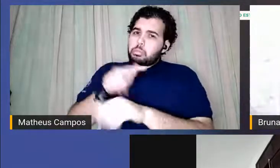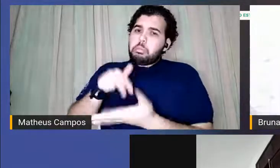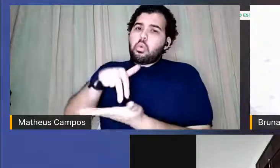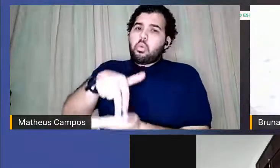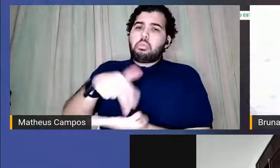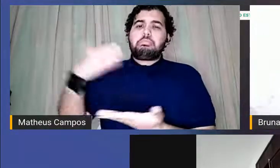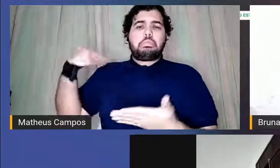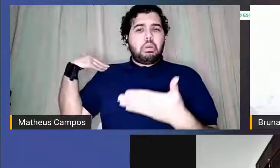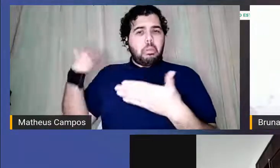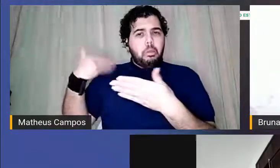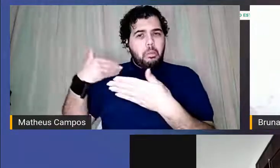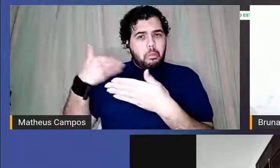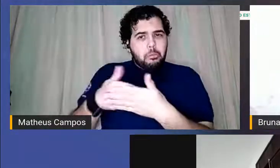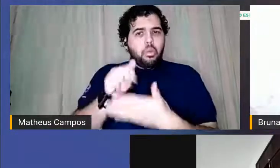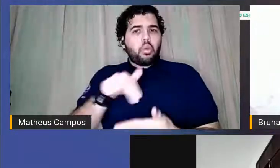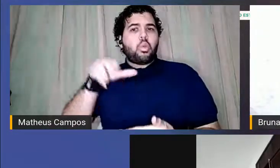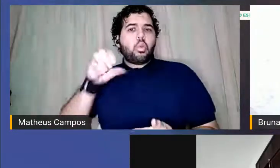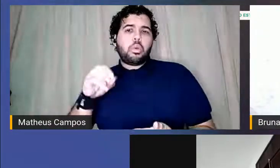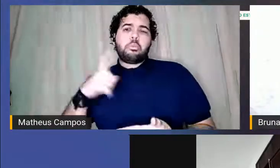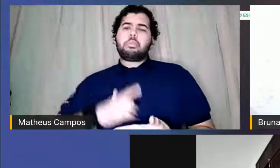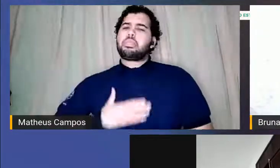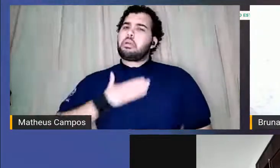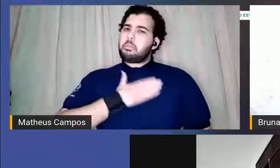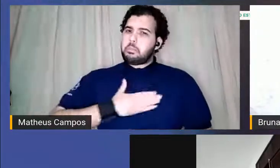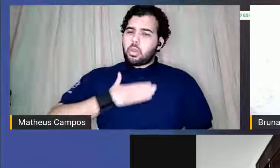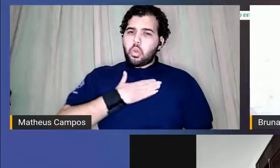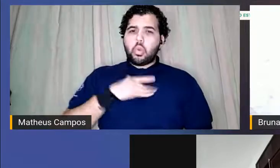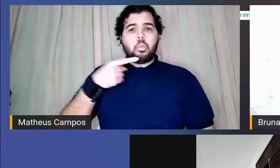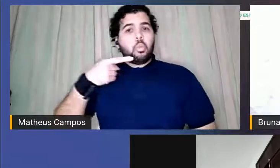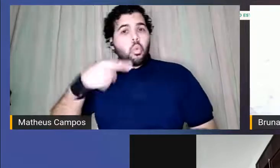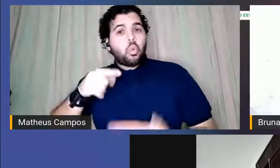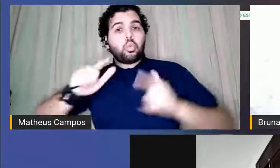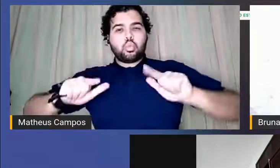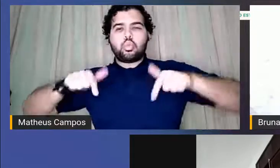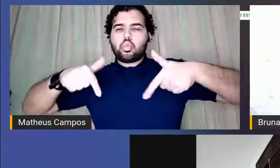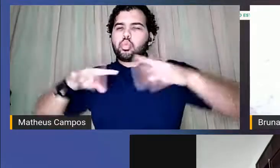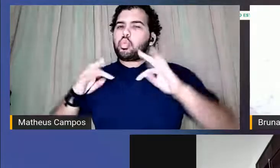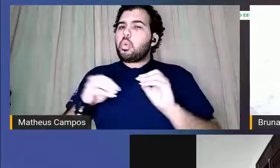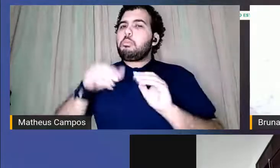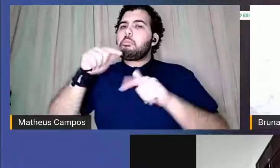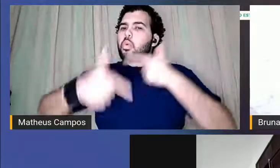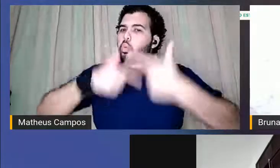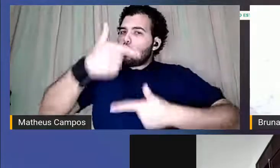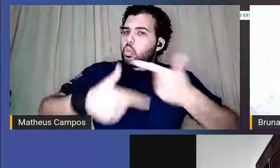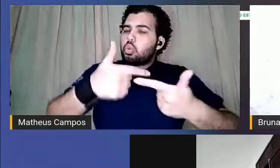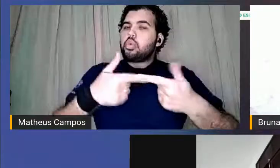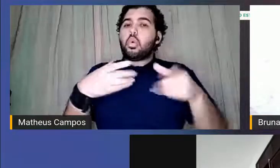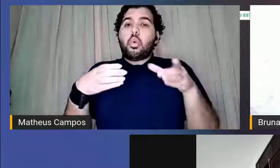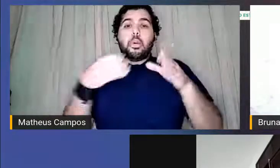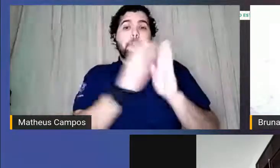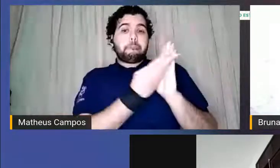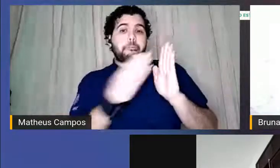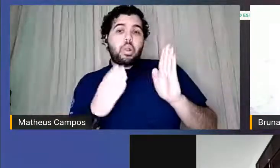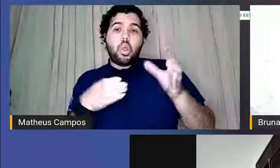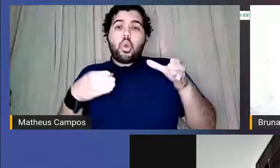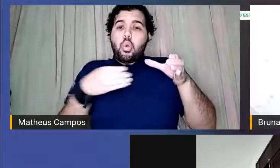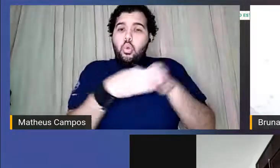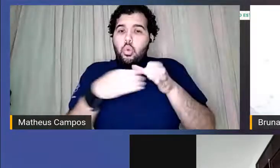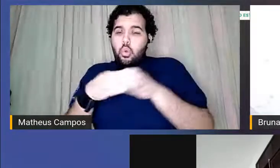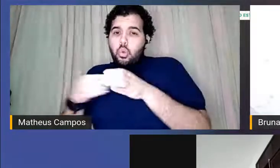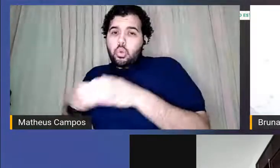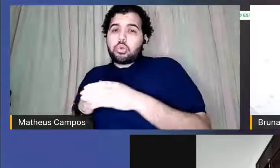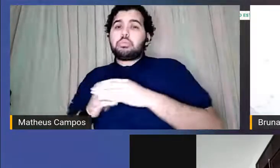gosto muito de ir e estar nas ações das bibliotecas comunitárias de periferia de